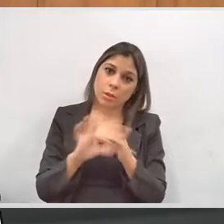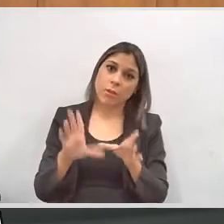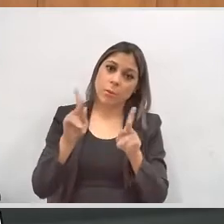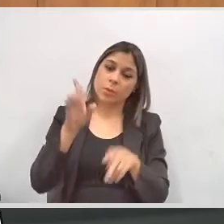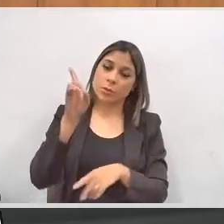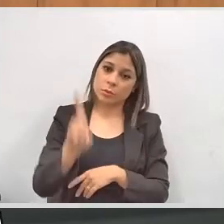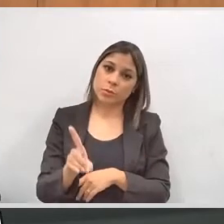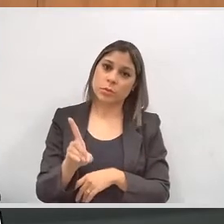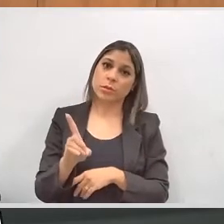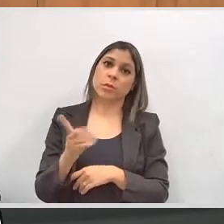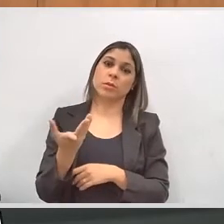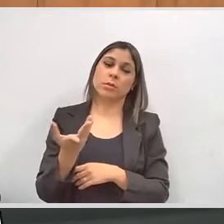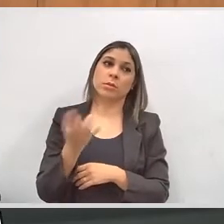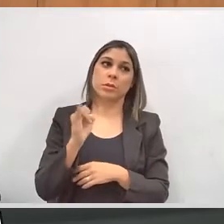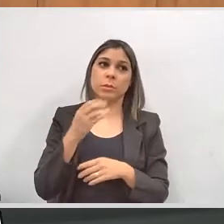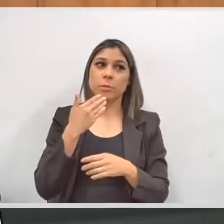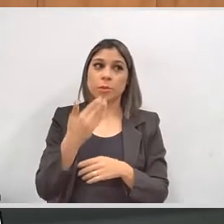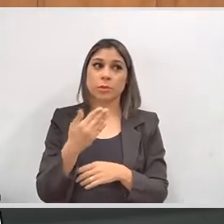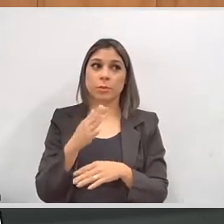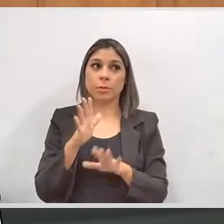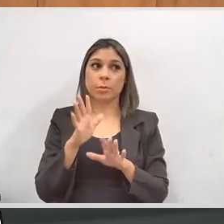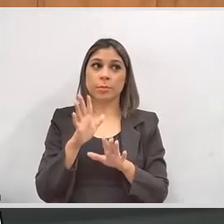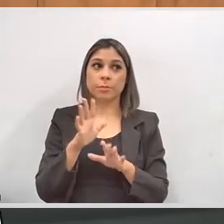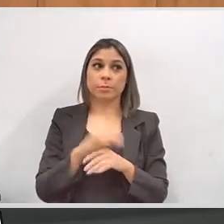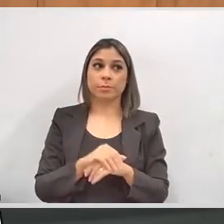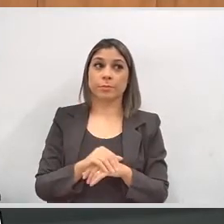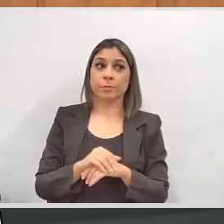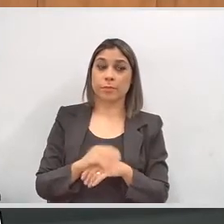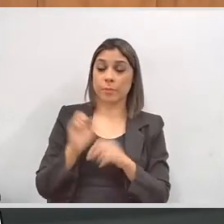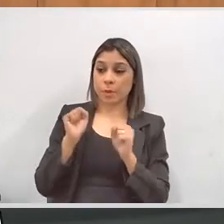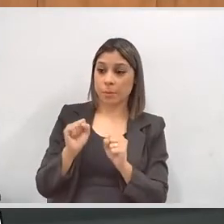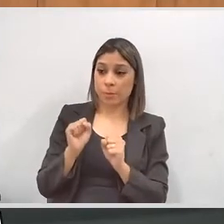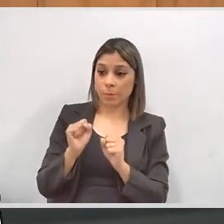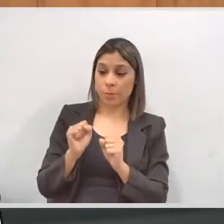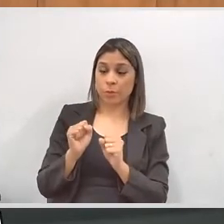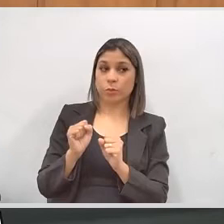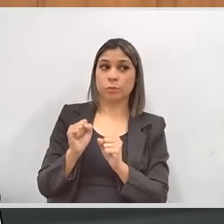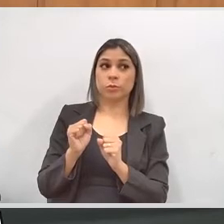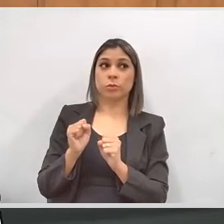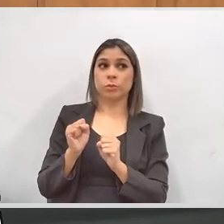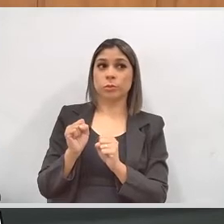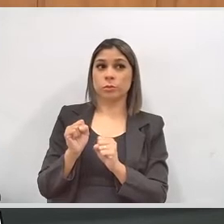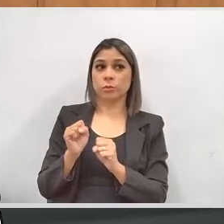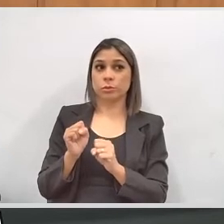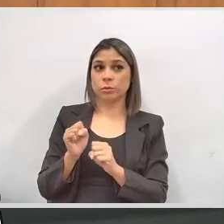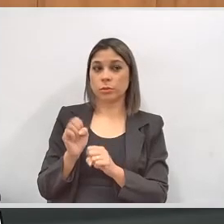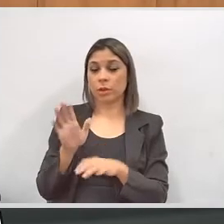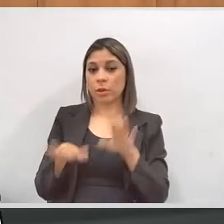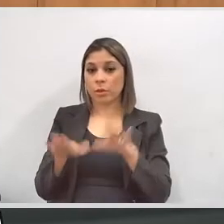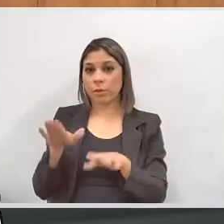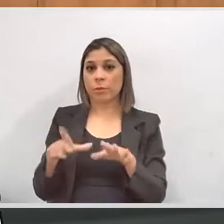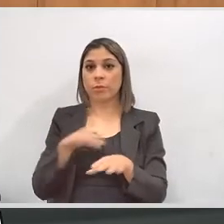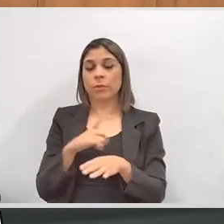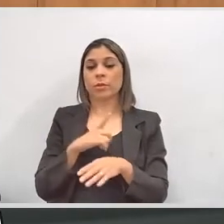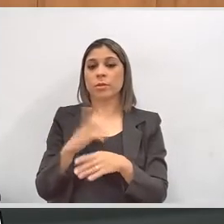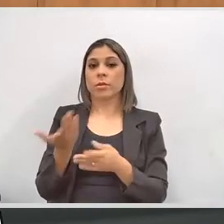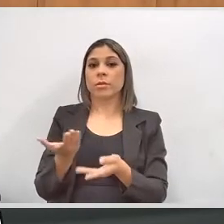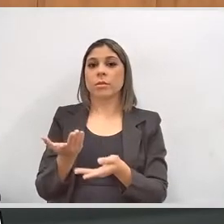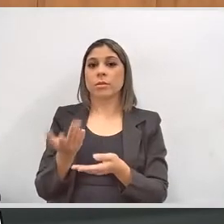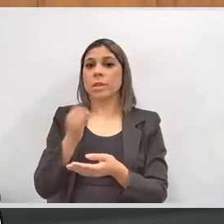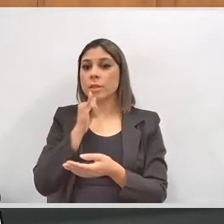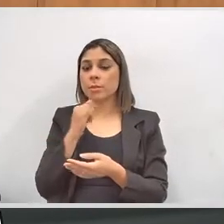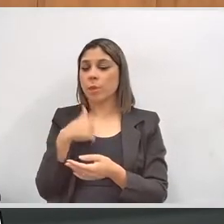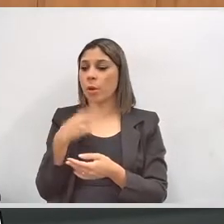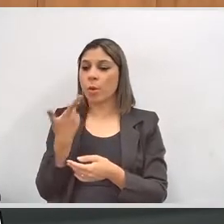benefícios que a pessoa com deficiência tem se ele reivindicar. Ele só pode votar na sessão votar de forma assistida. Sim. Eventualmente, se for o caso.